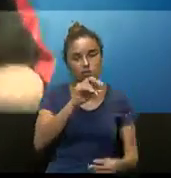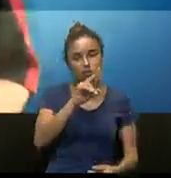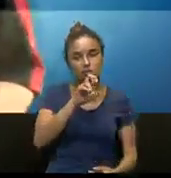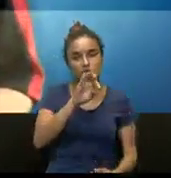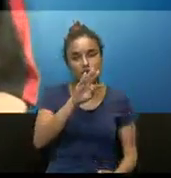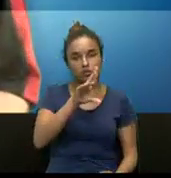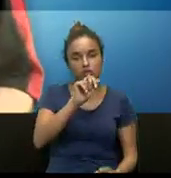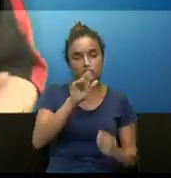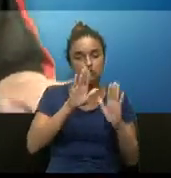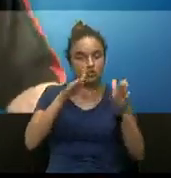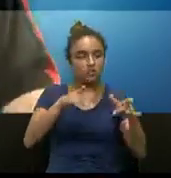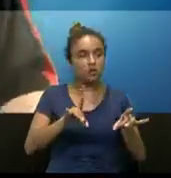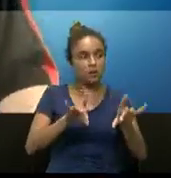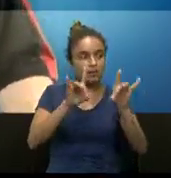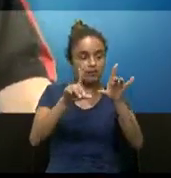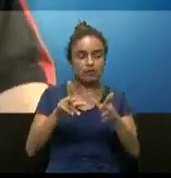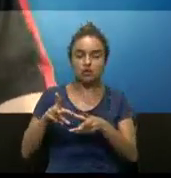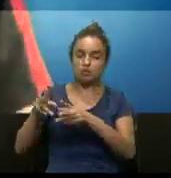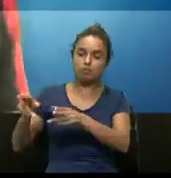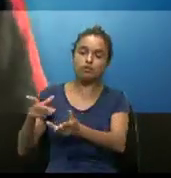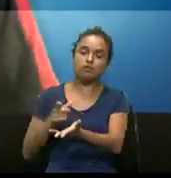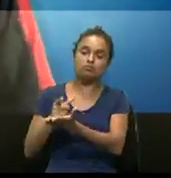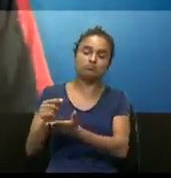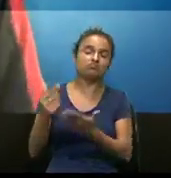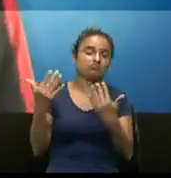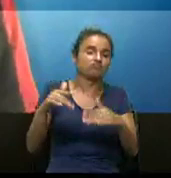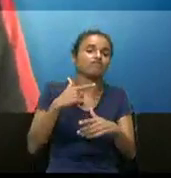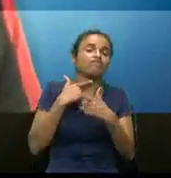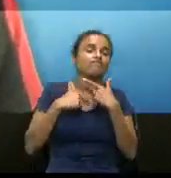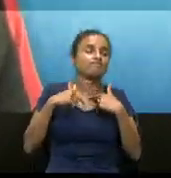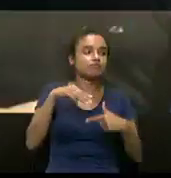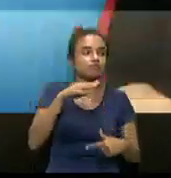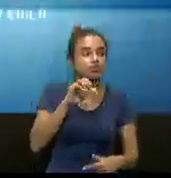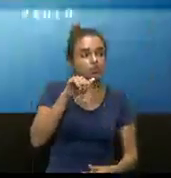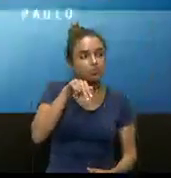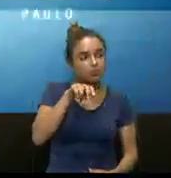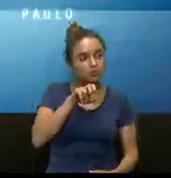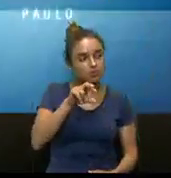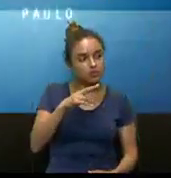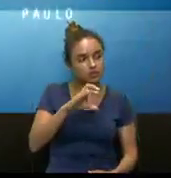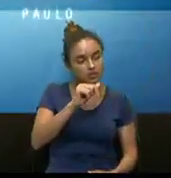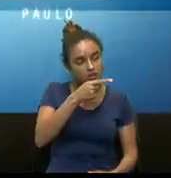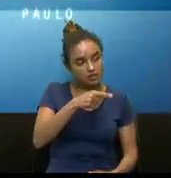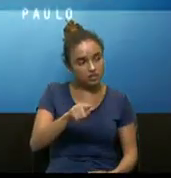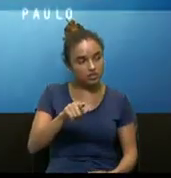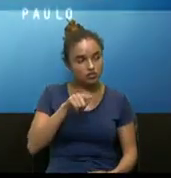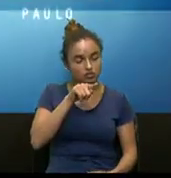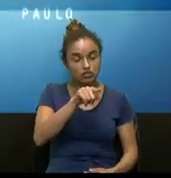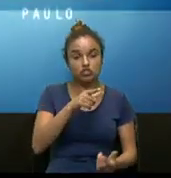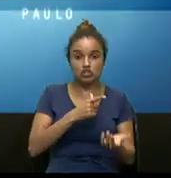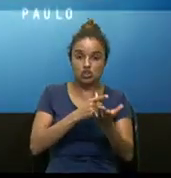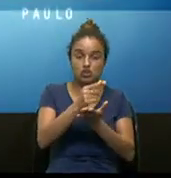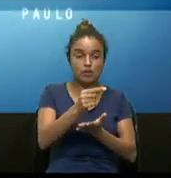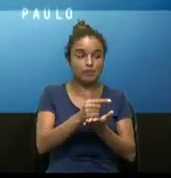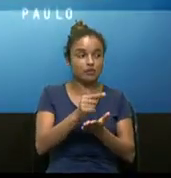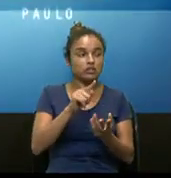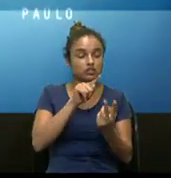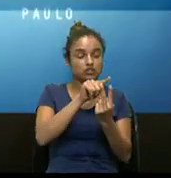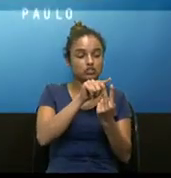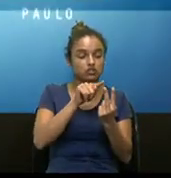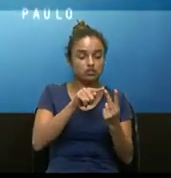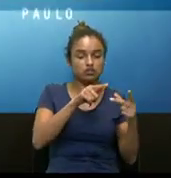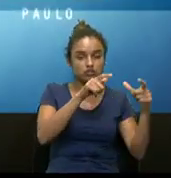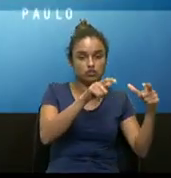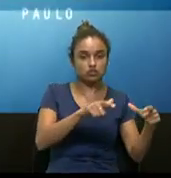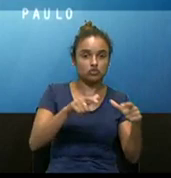adquirir essas moedas, caso você não tenha interesse em mineração. Para fazer uma compra, é preciso que duas carteiras